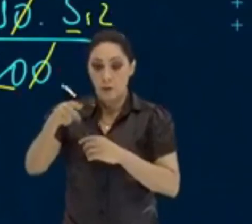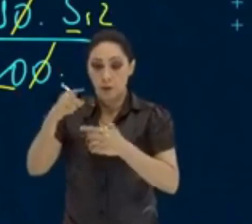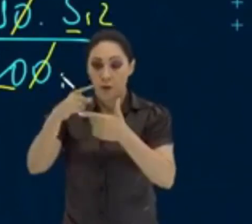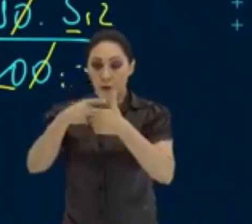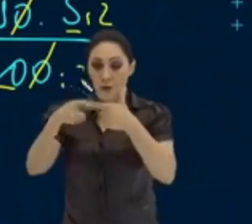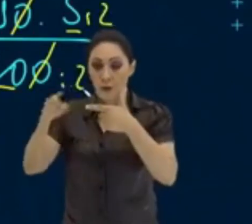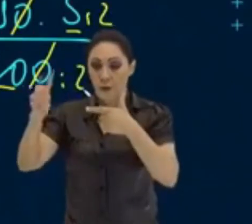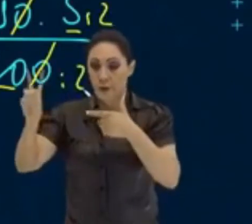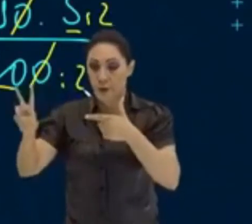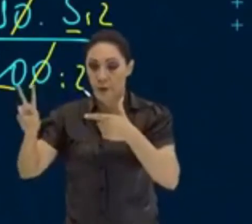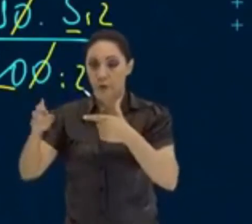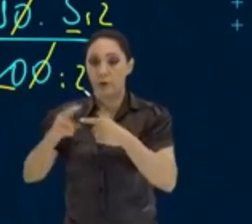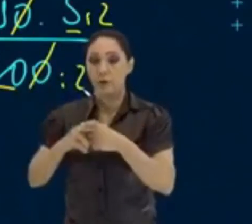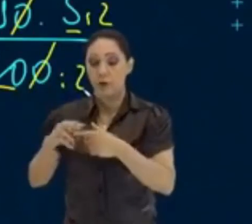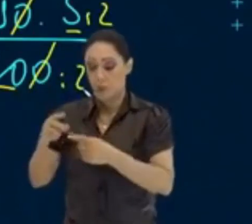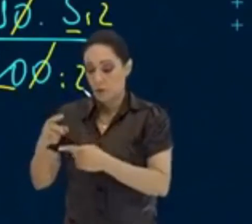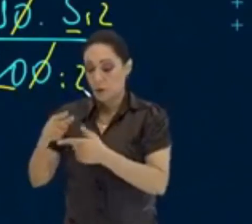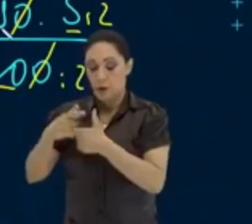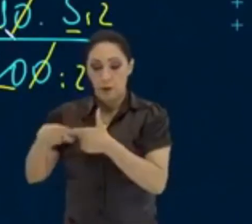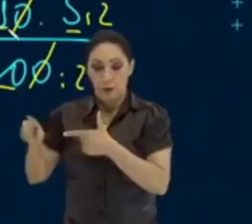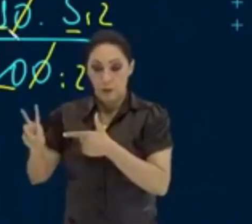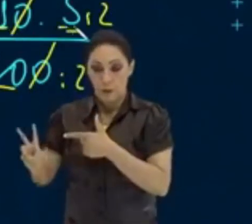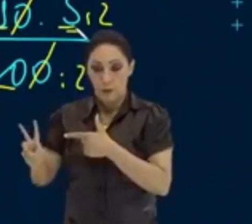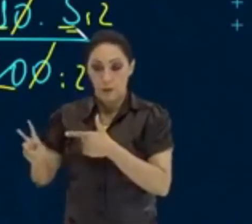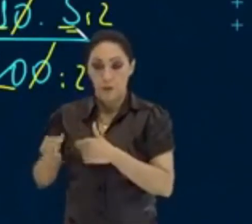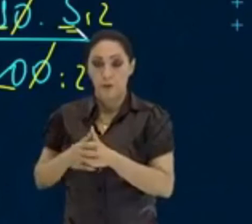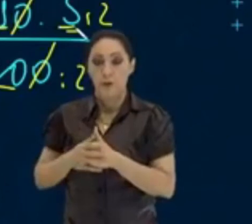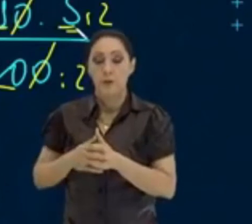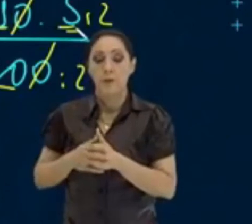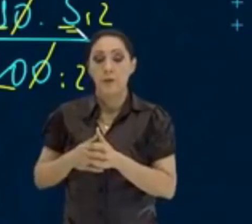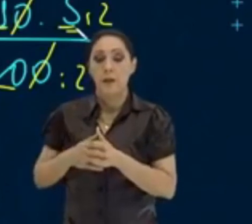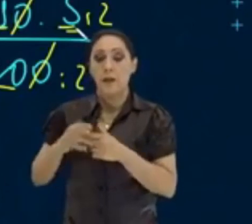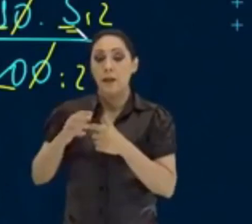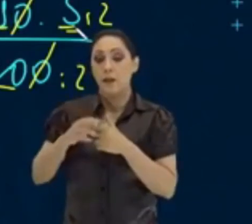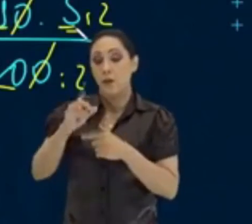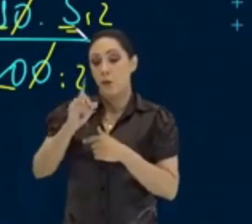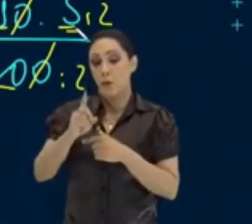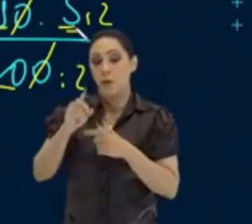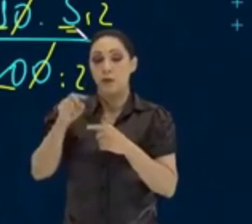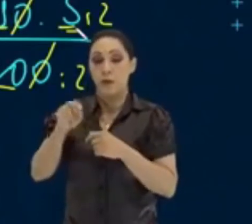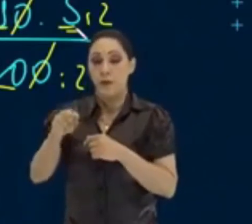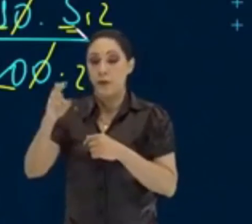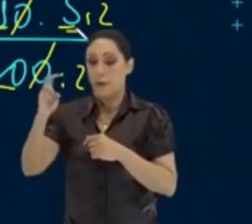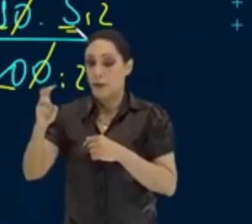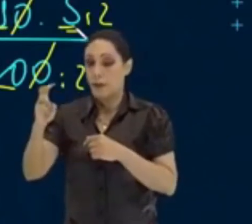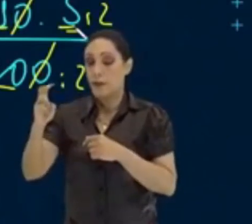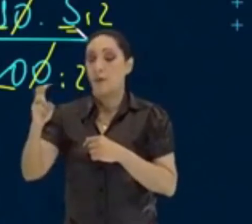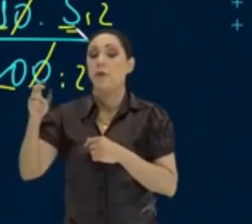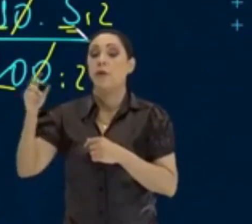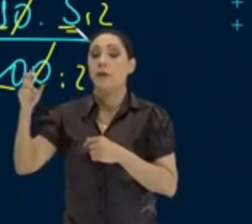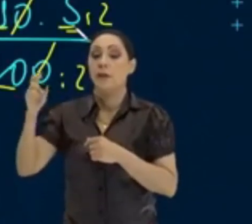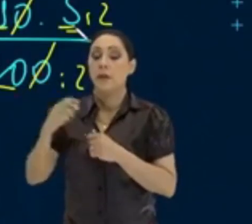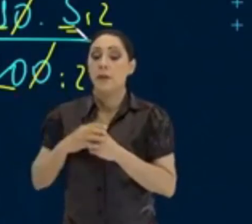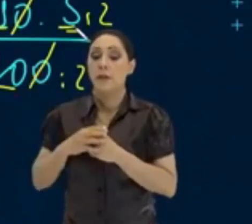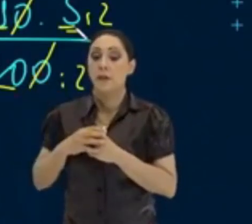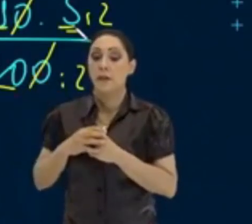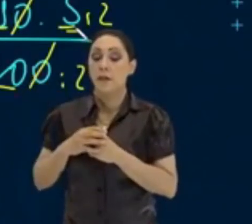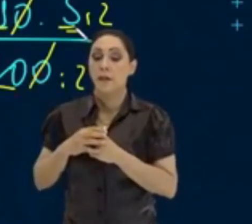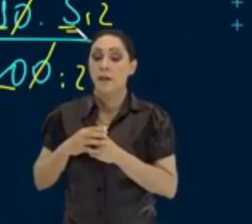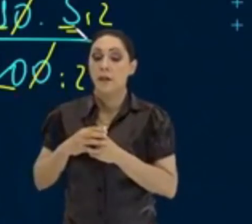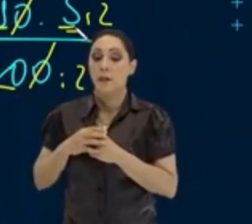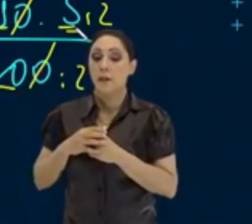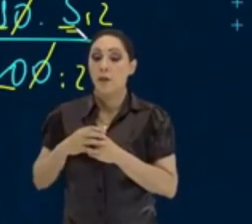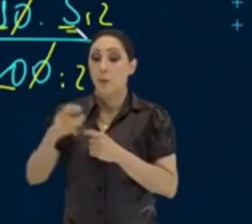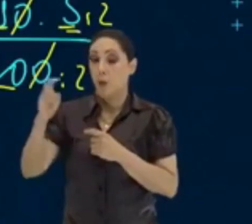aqui e por 2 aqui. Porque é 1. 1 vezes 5 dá 5. Opa, me perdão. Mil perdões. Dividido em cima e embaixo